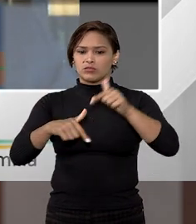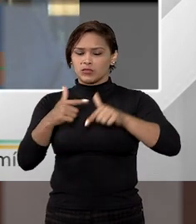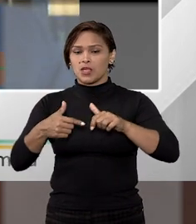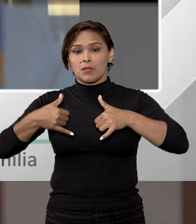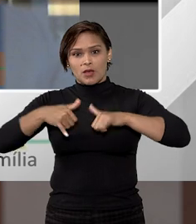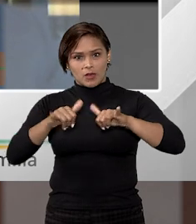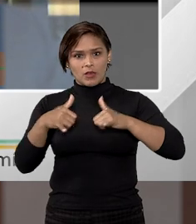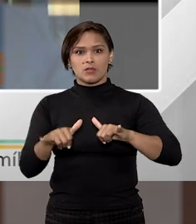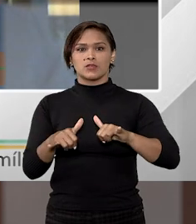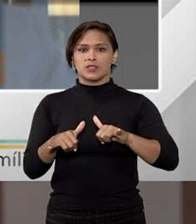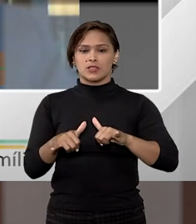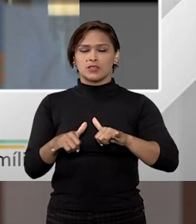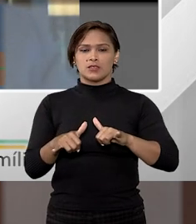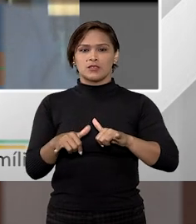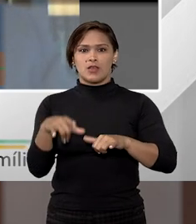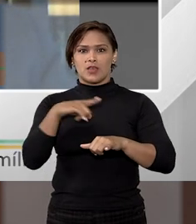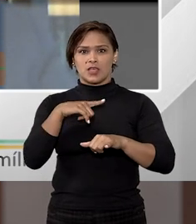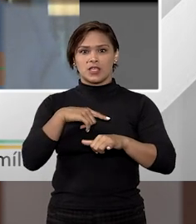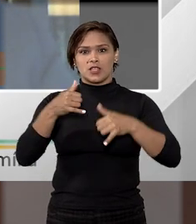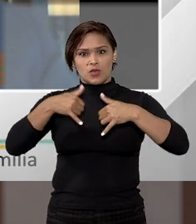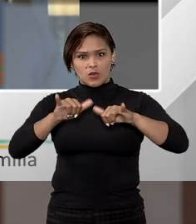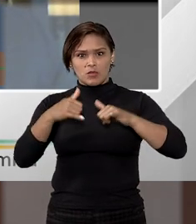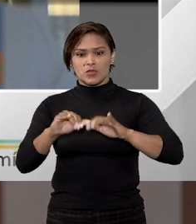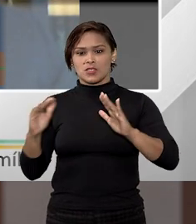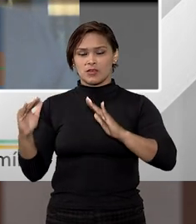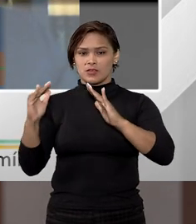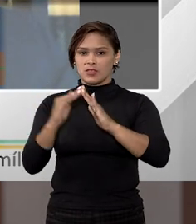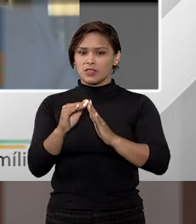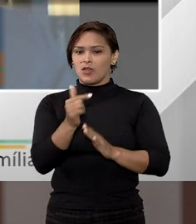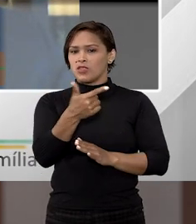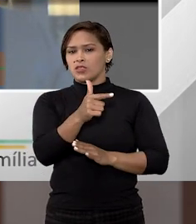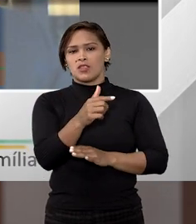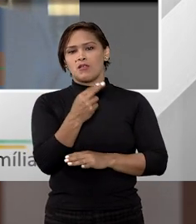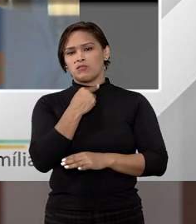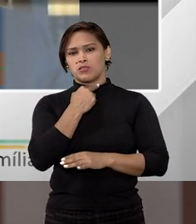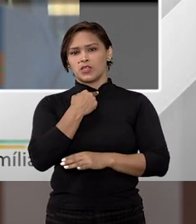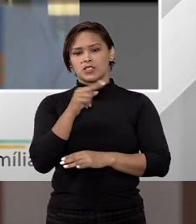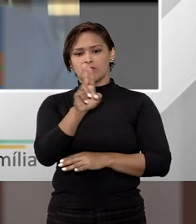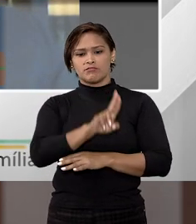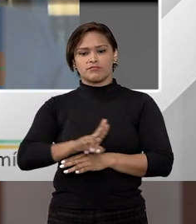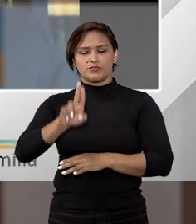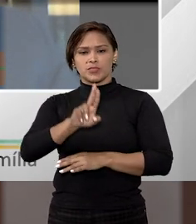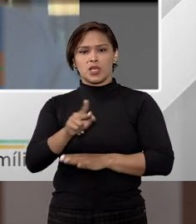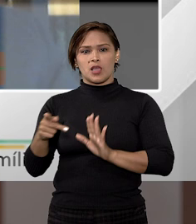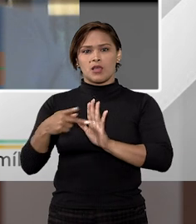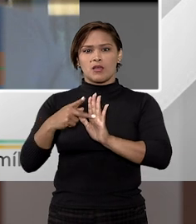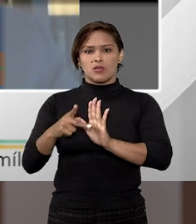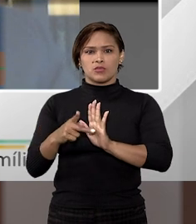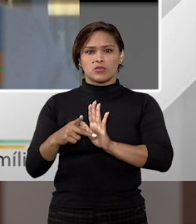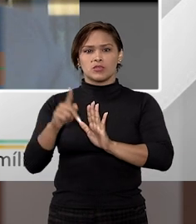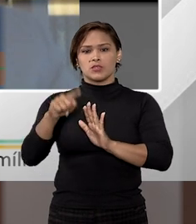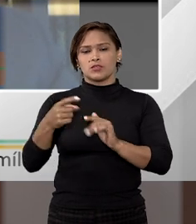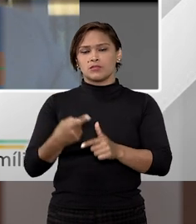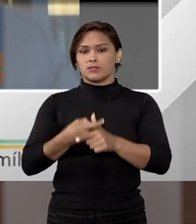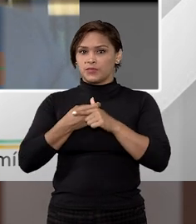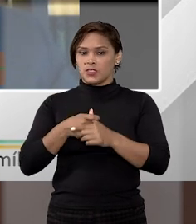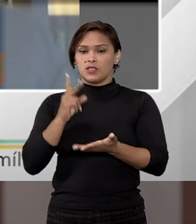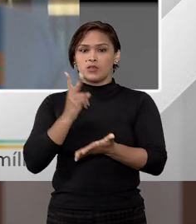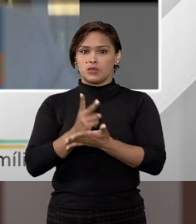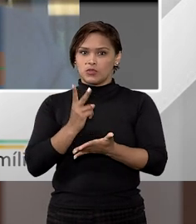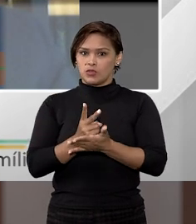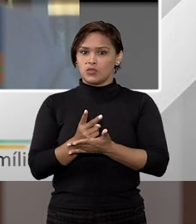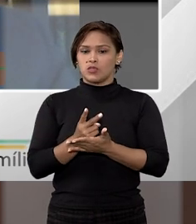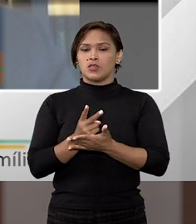comercial, e ele sendo comercial e residencial, ele não poderá ser objeto de penhora, ele